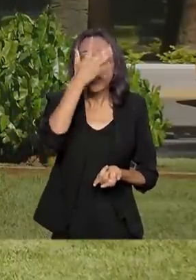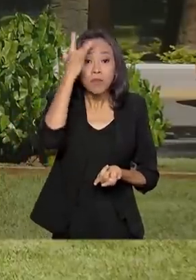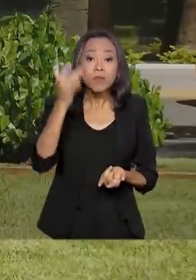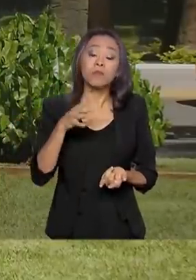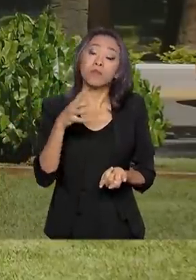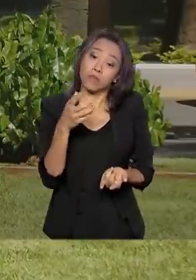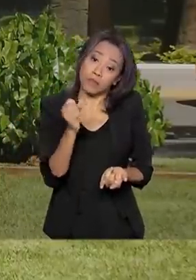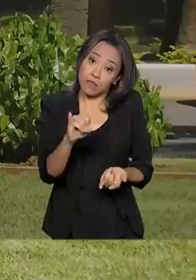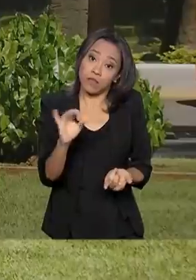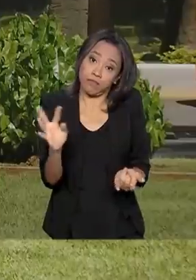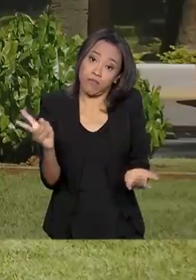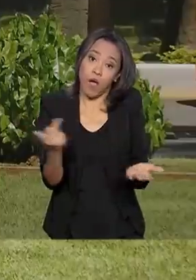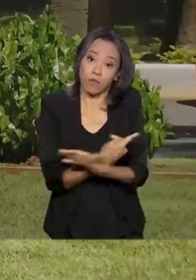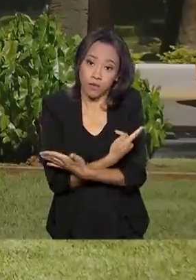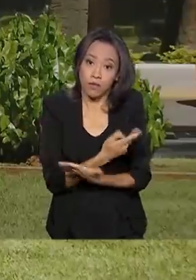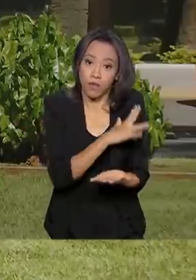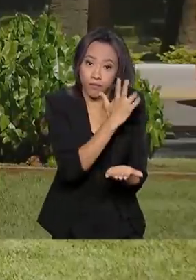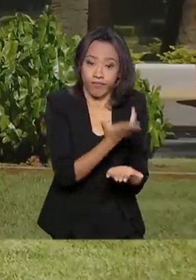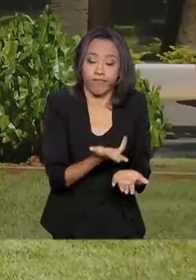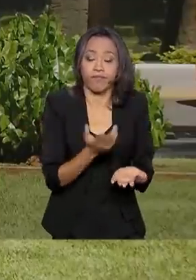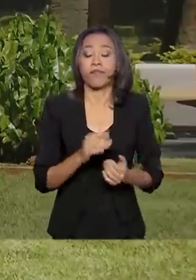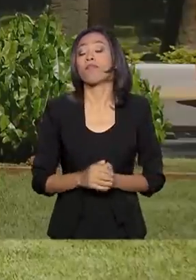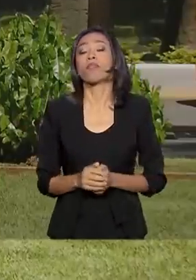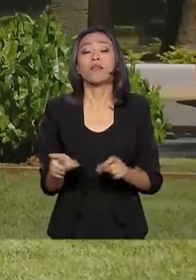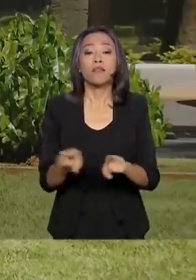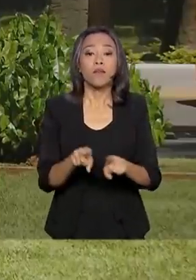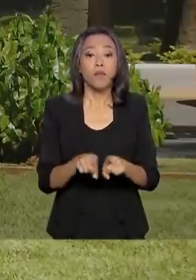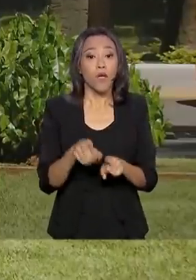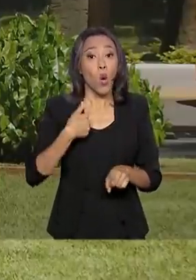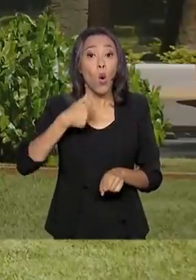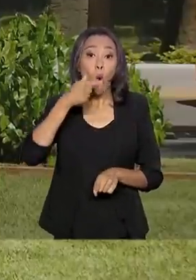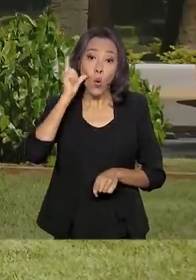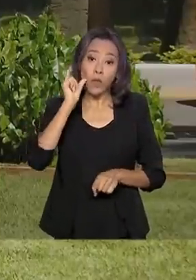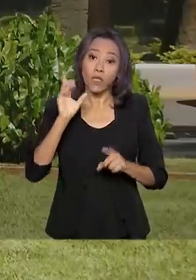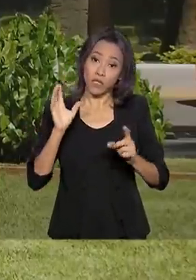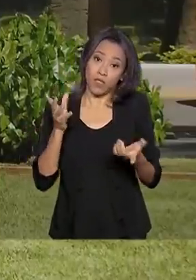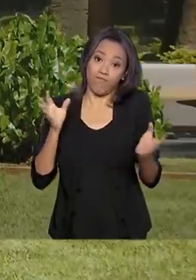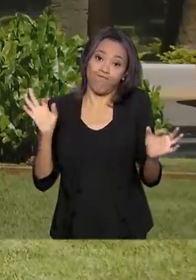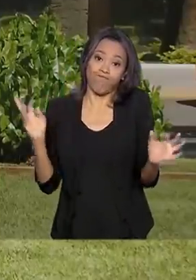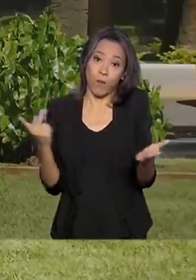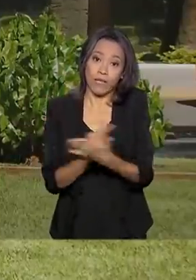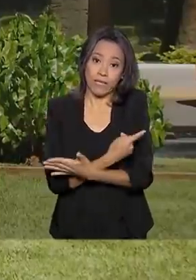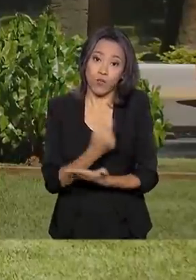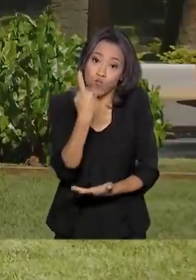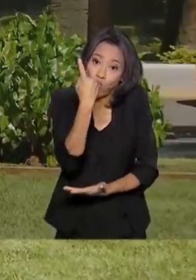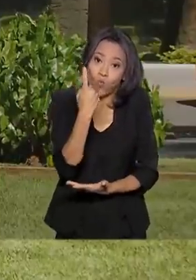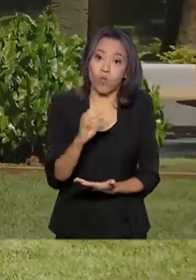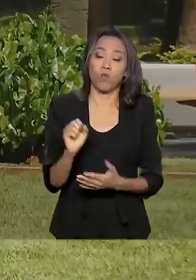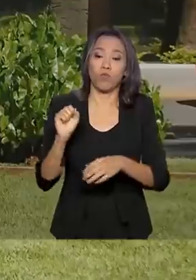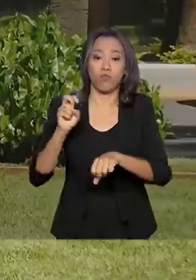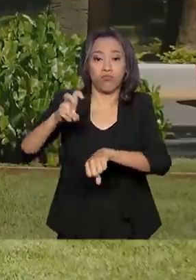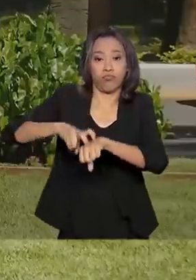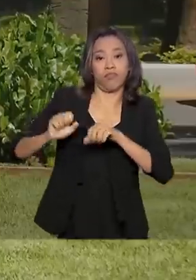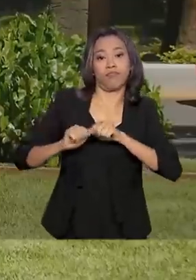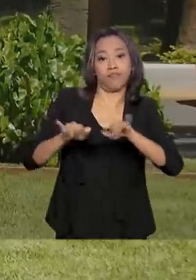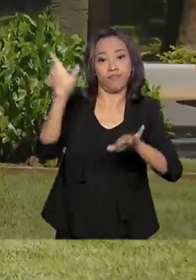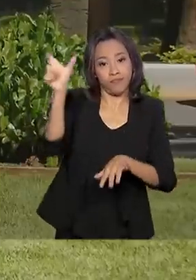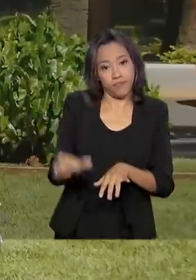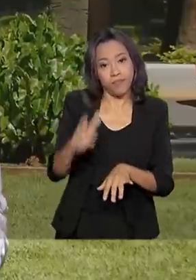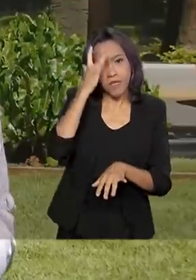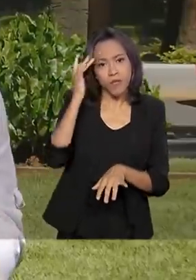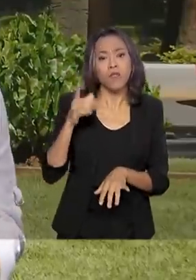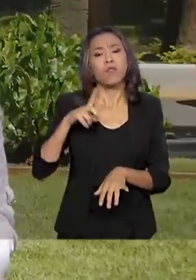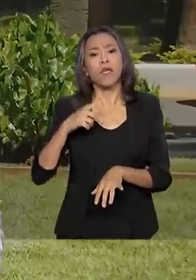se for necessário. Além do caso confirmado ontem em São Paulo, o Ministério da Saúde monitora outros 20